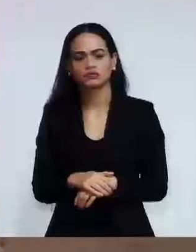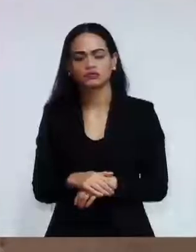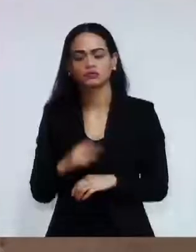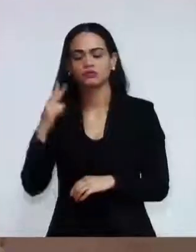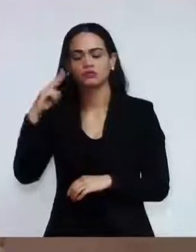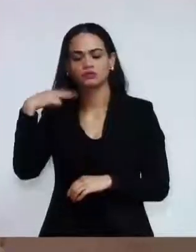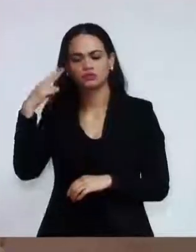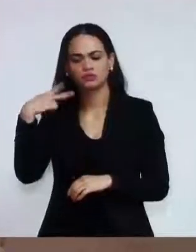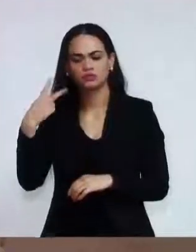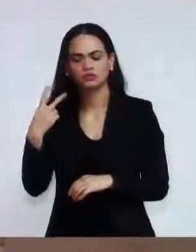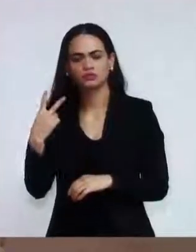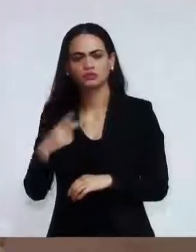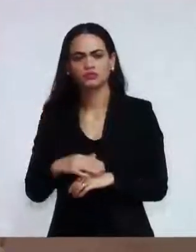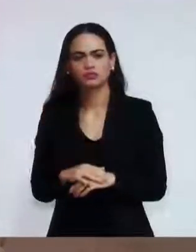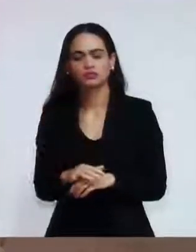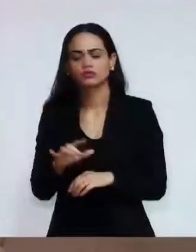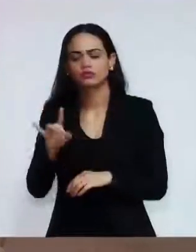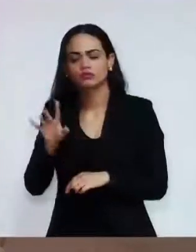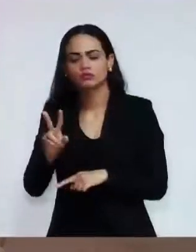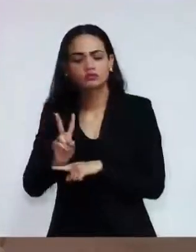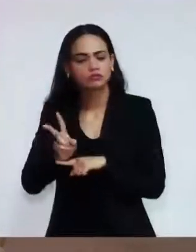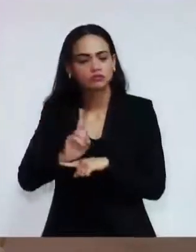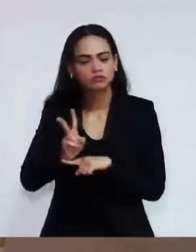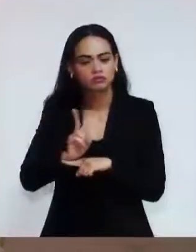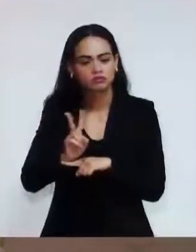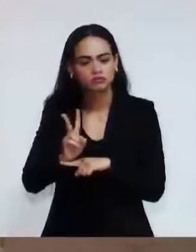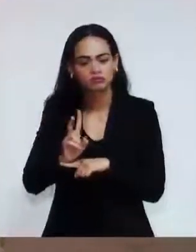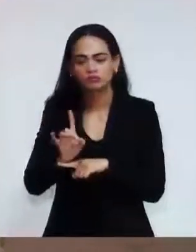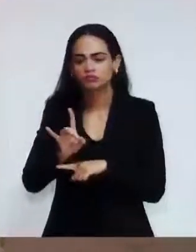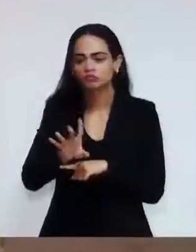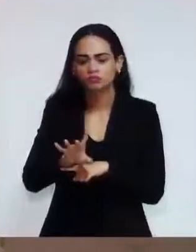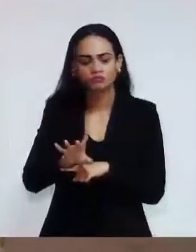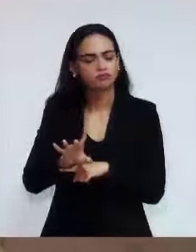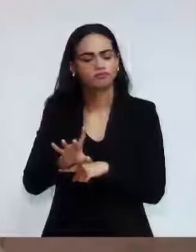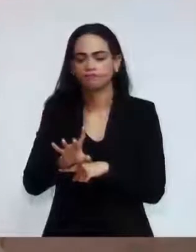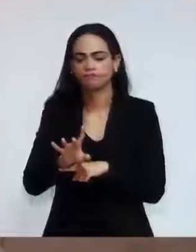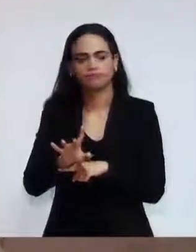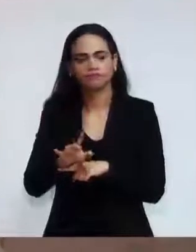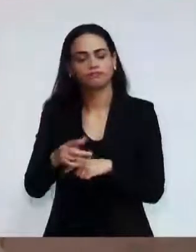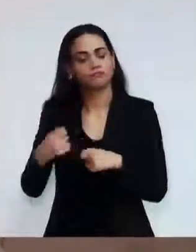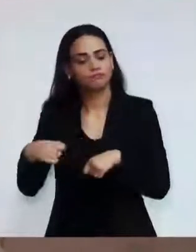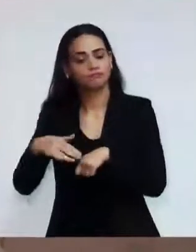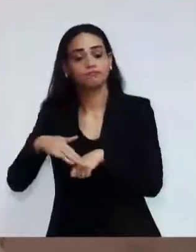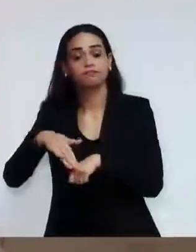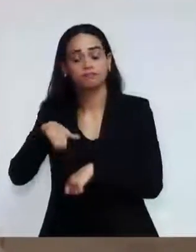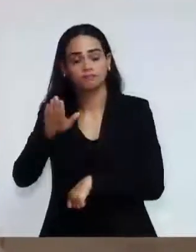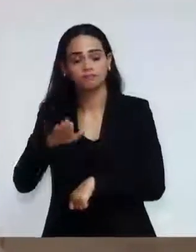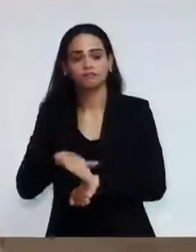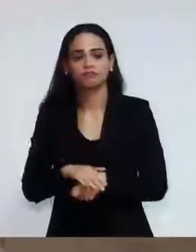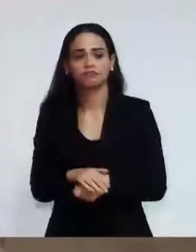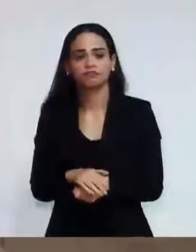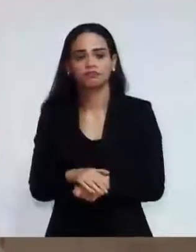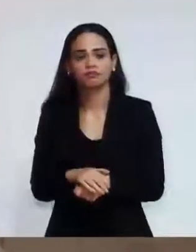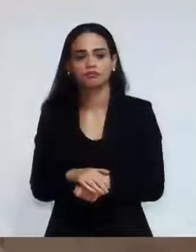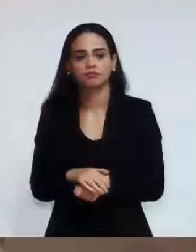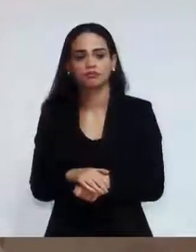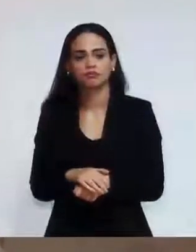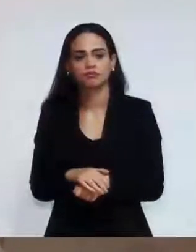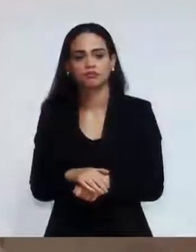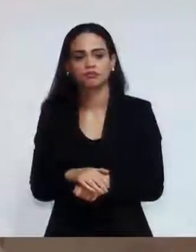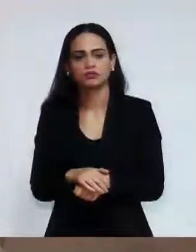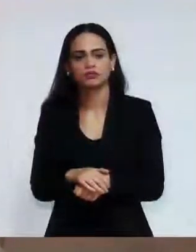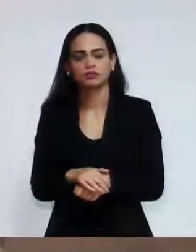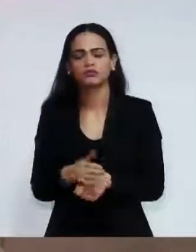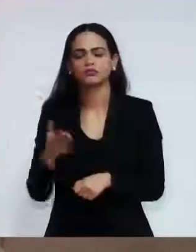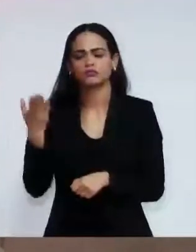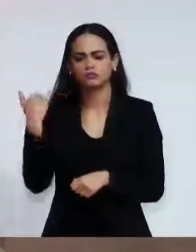não basta para ele. Como no dia anterior ele tinha falado do vídeo, sim,